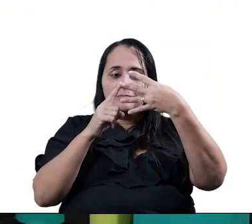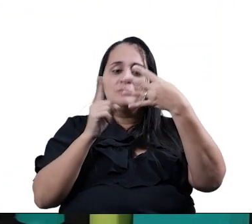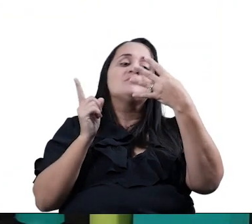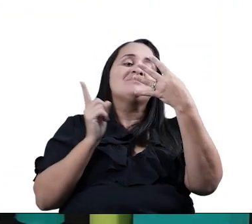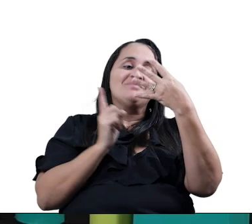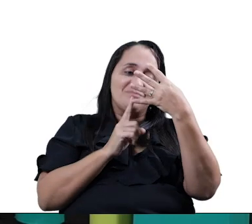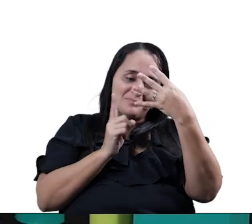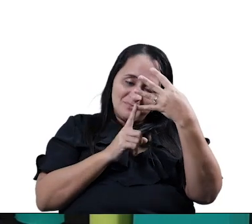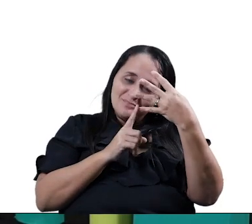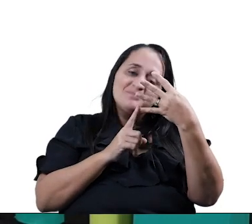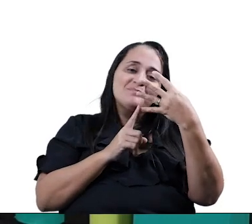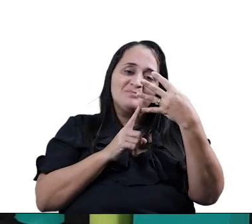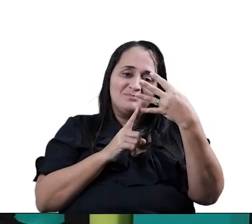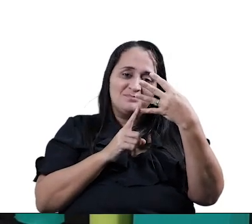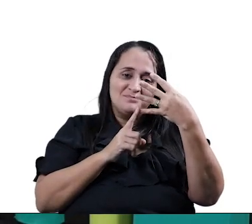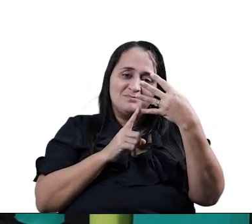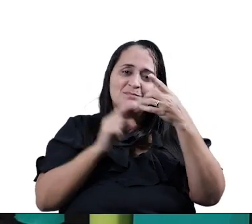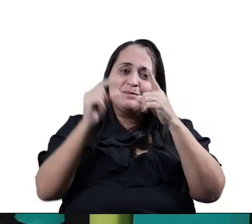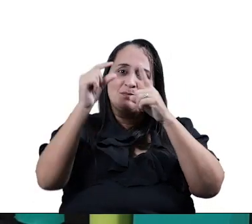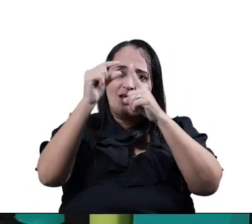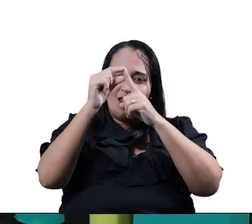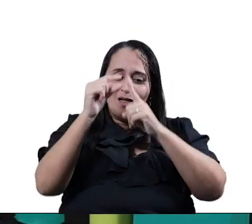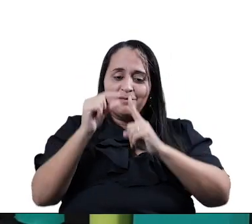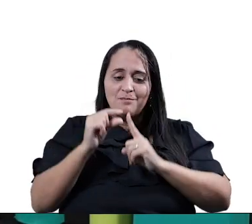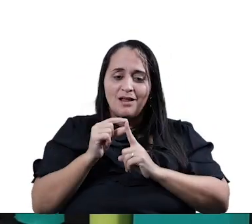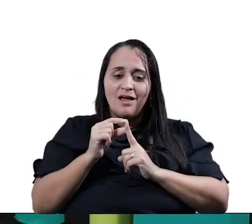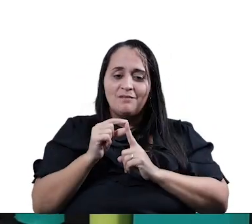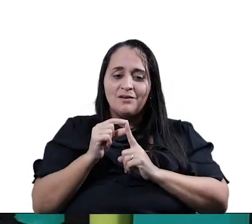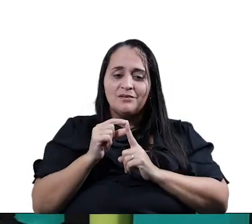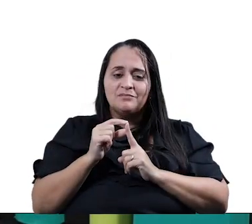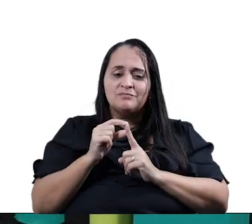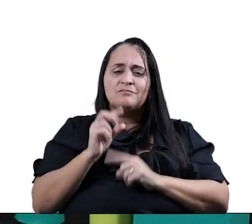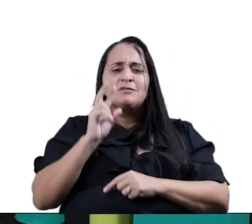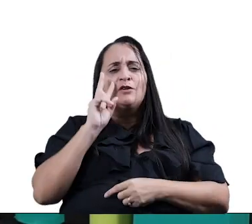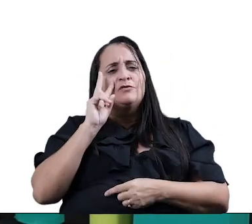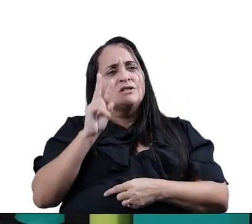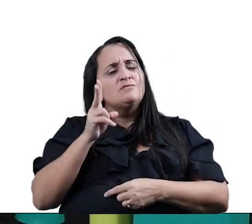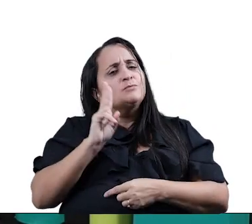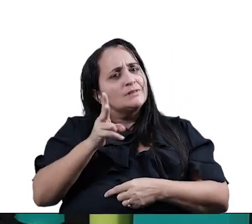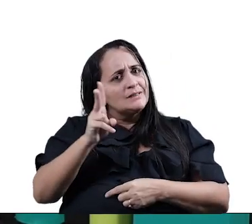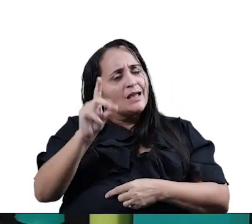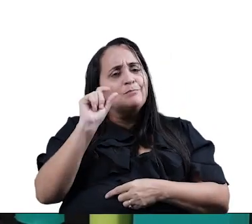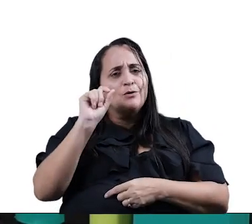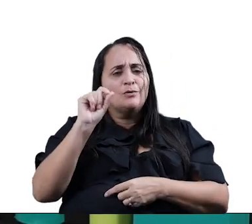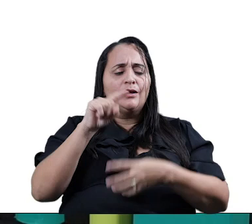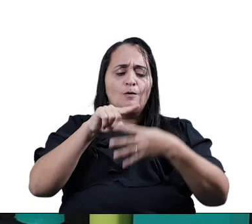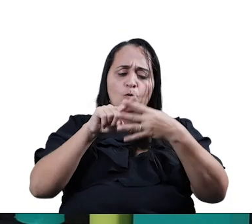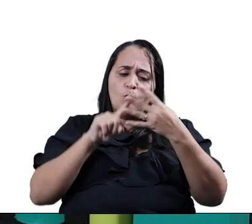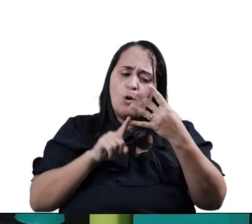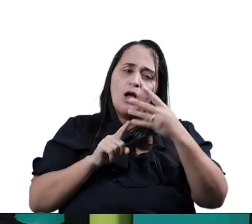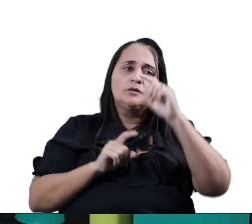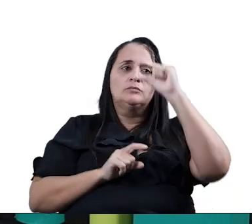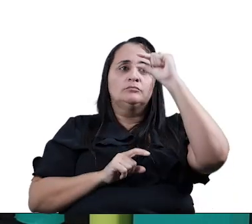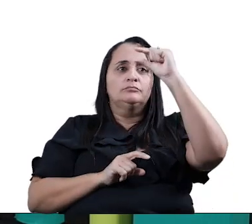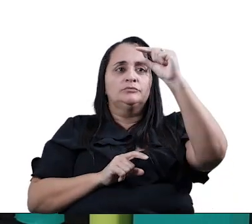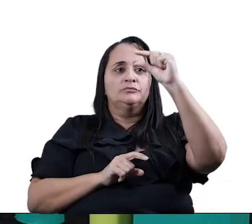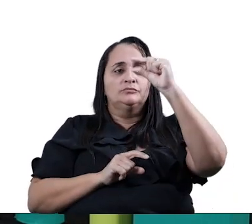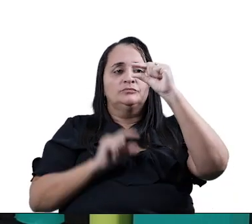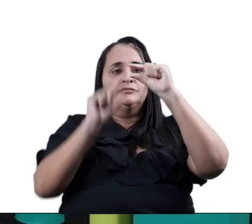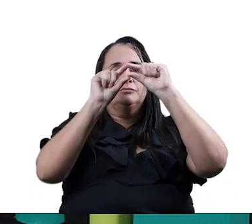capim está no quarto Vocês observaram que essa canção As estrofes Tem quatro versos